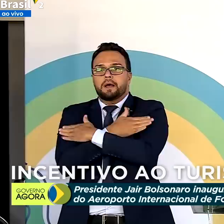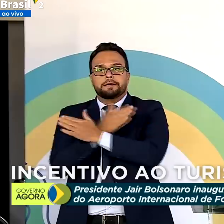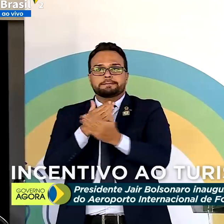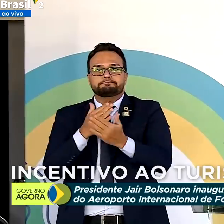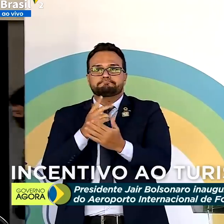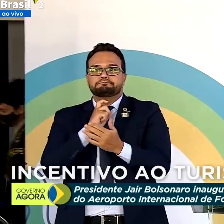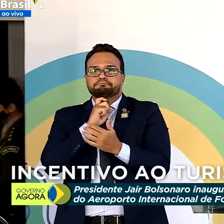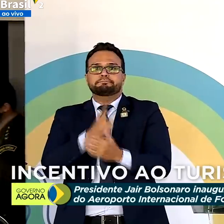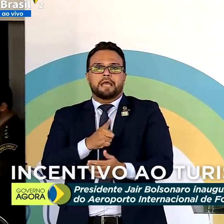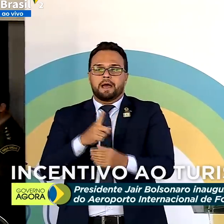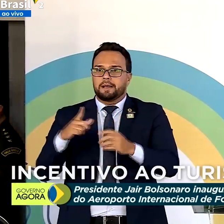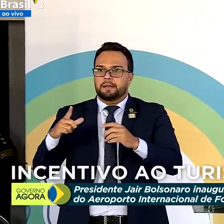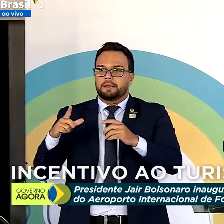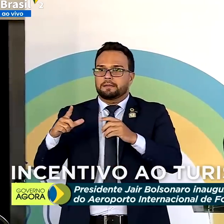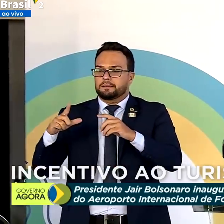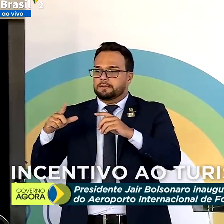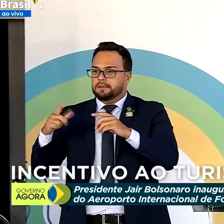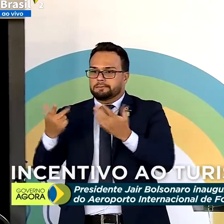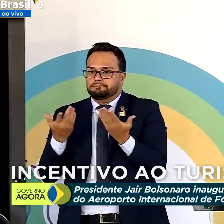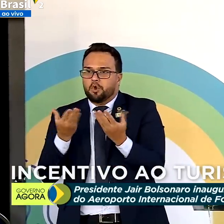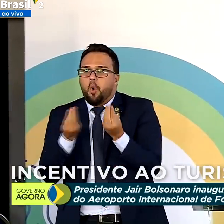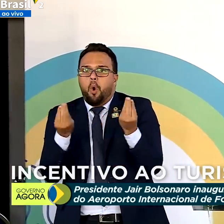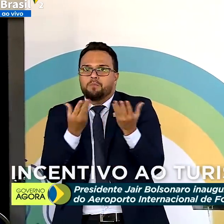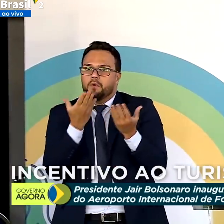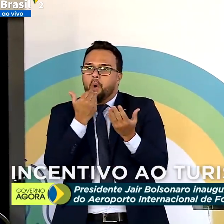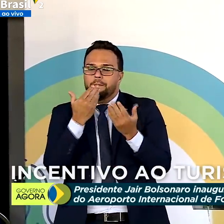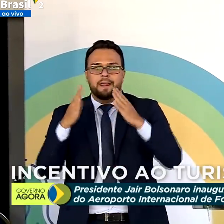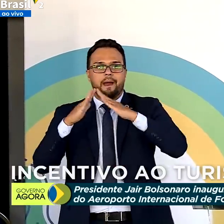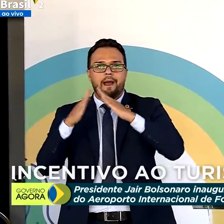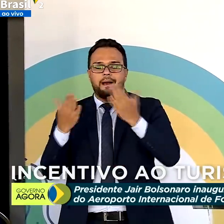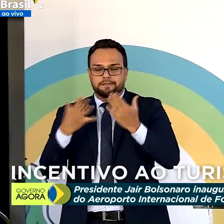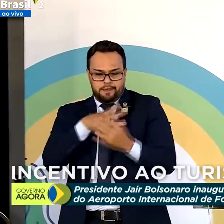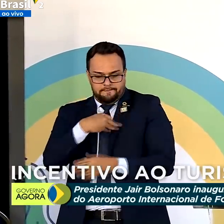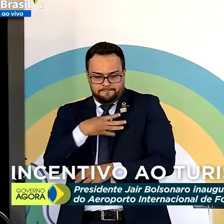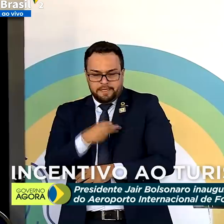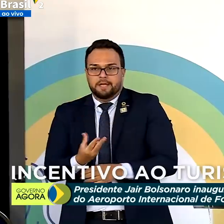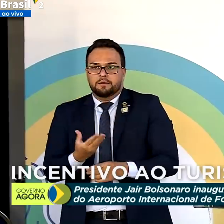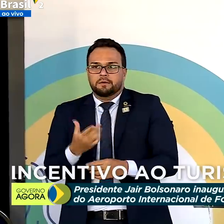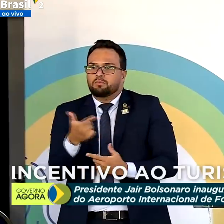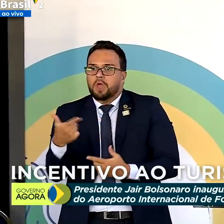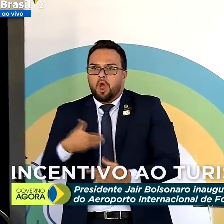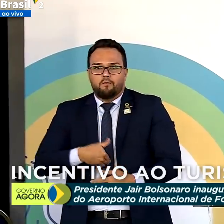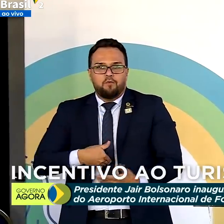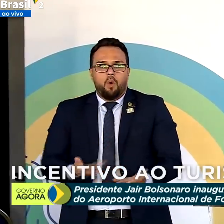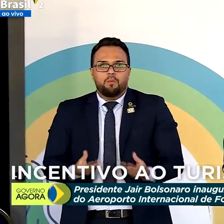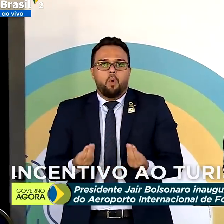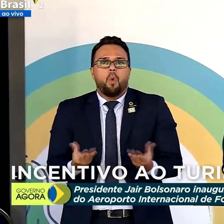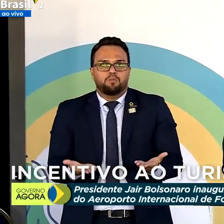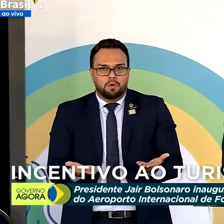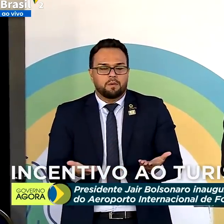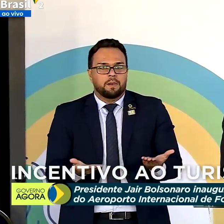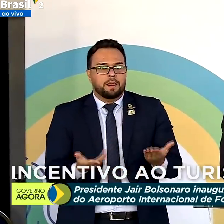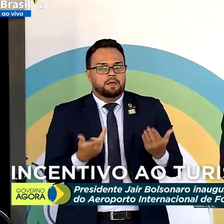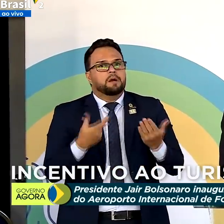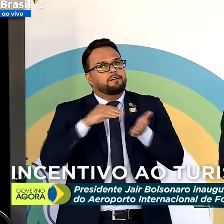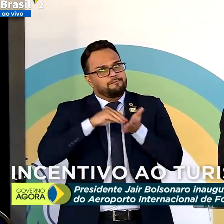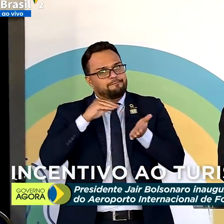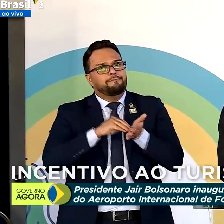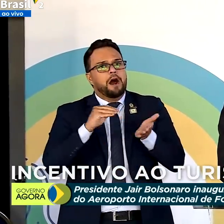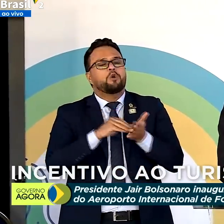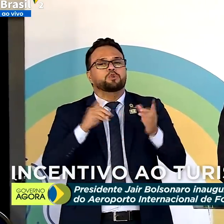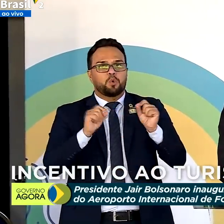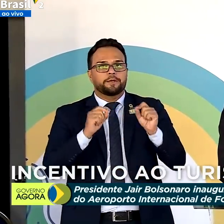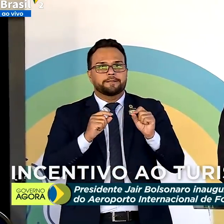podendo levar o pão para casa, para os filhos. Como estaria a vida de vocês? Realmente está faltando um pouco de